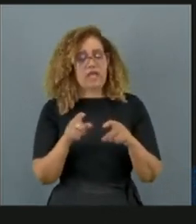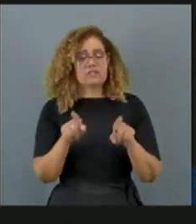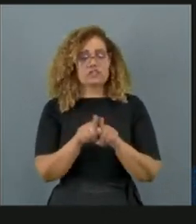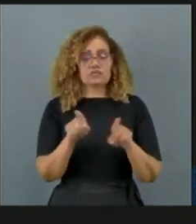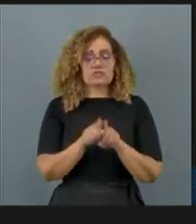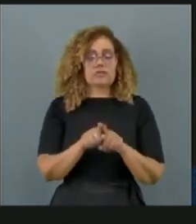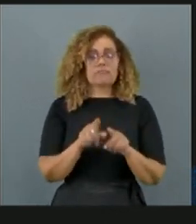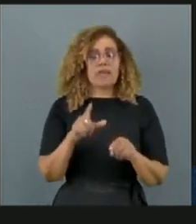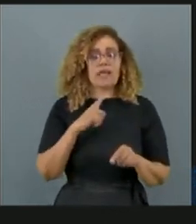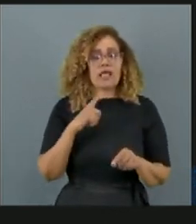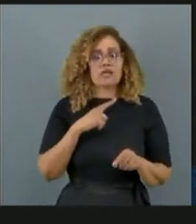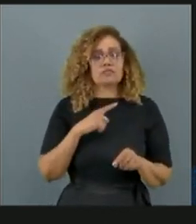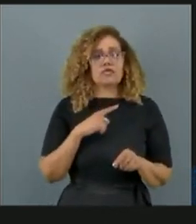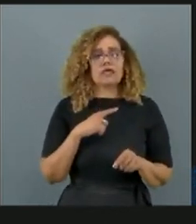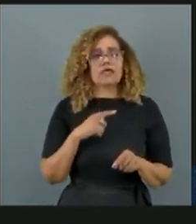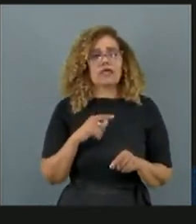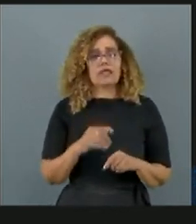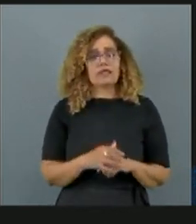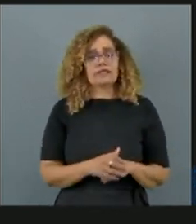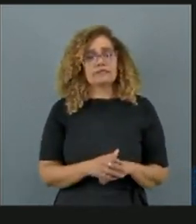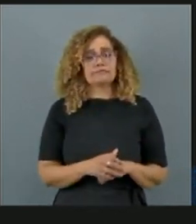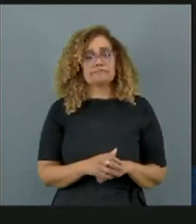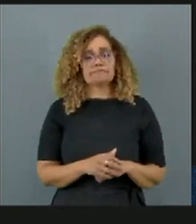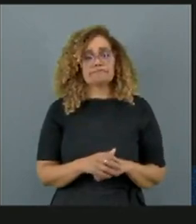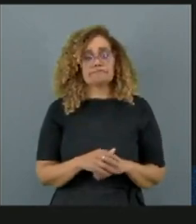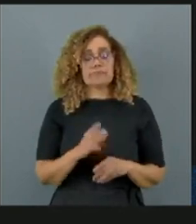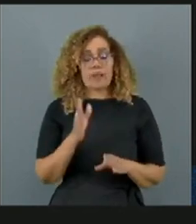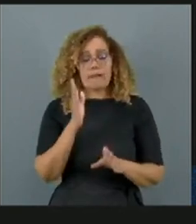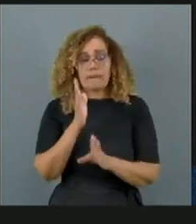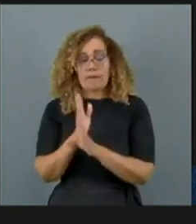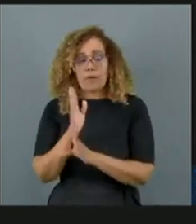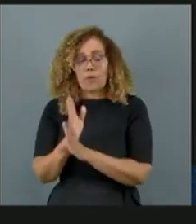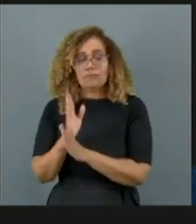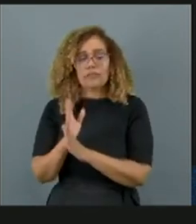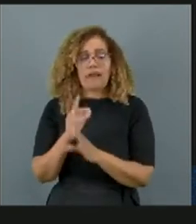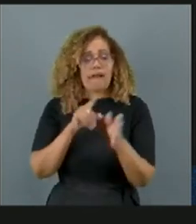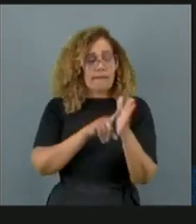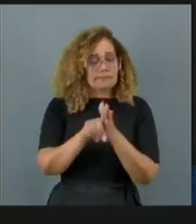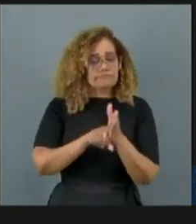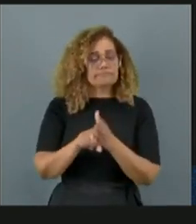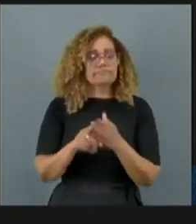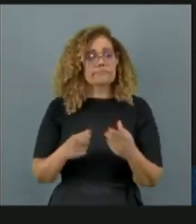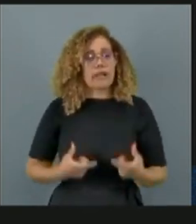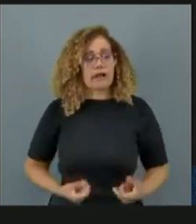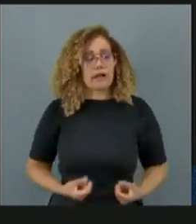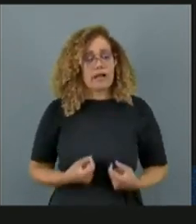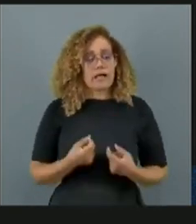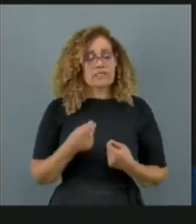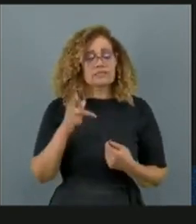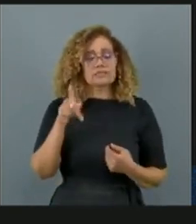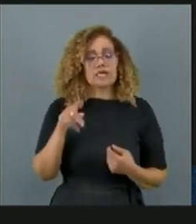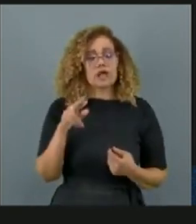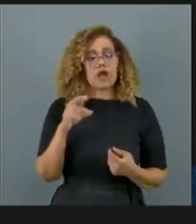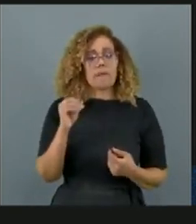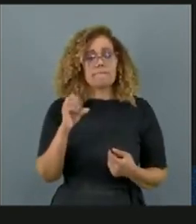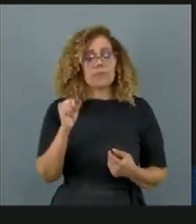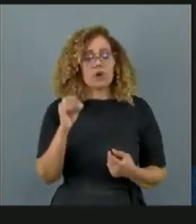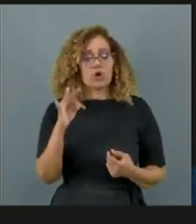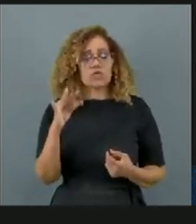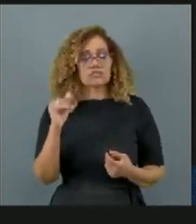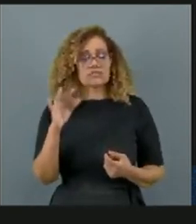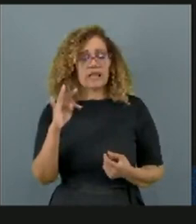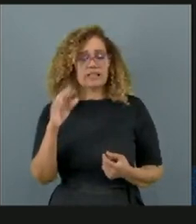para fazer o diagnóstico do câncer de próstata, não pode negar e é o mesmo médico, só que psiquiatra.